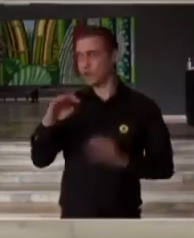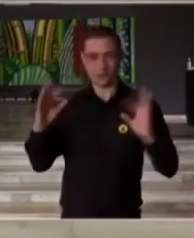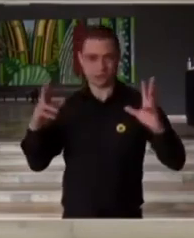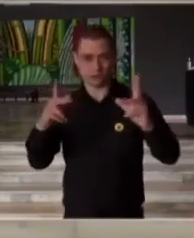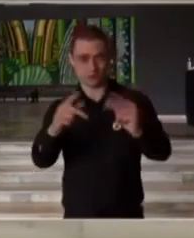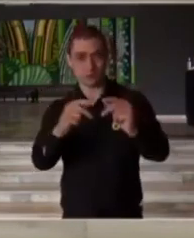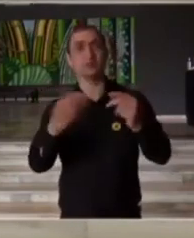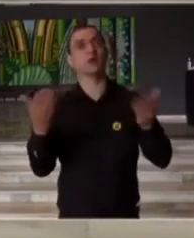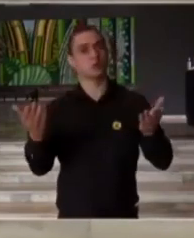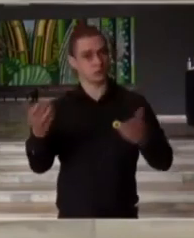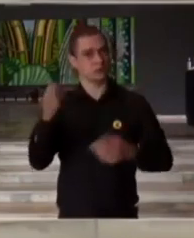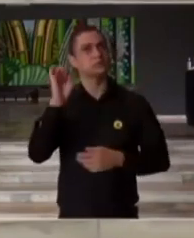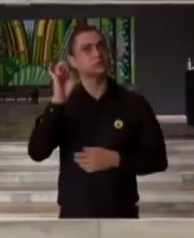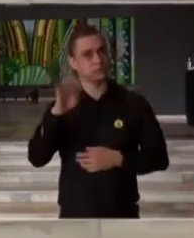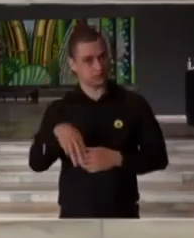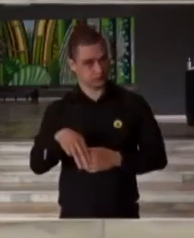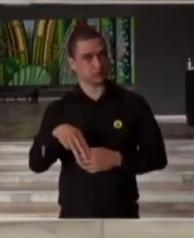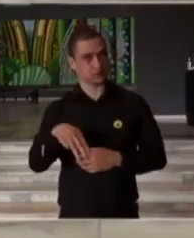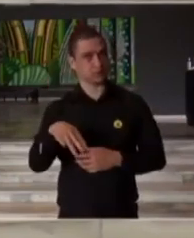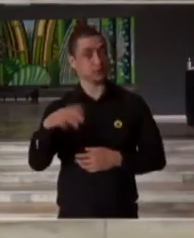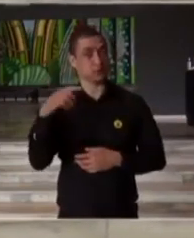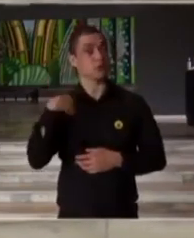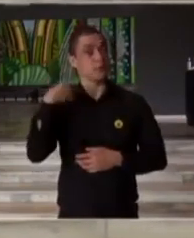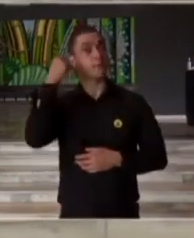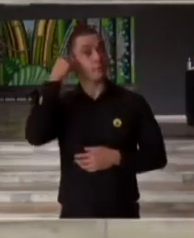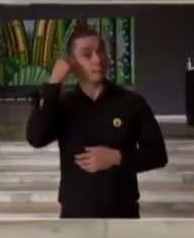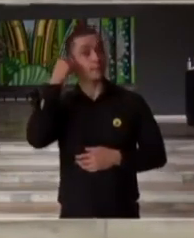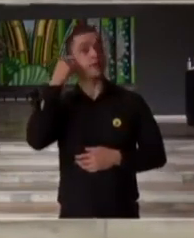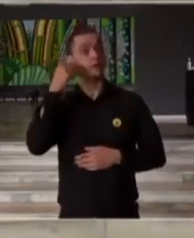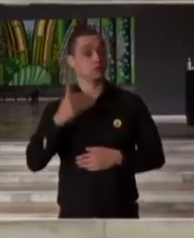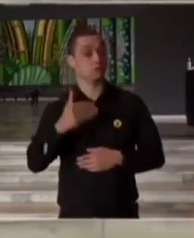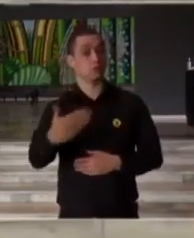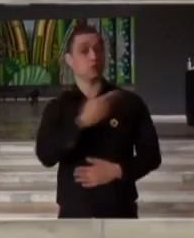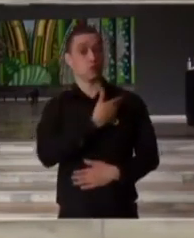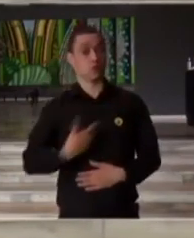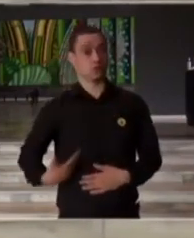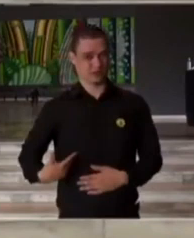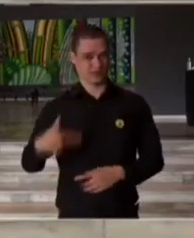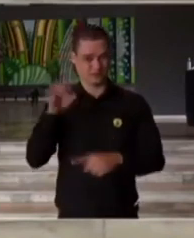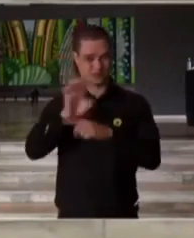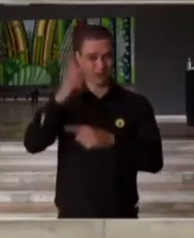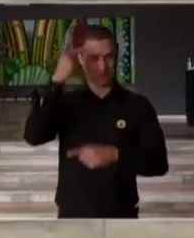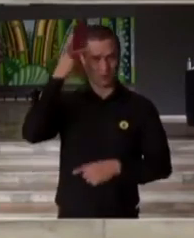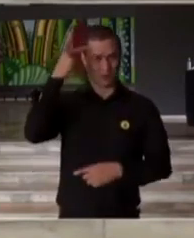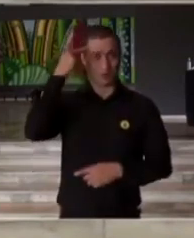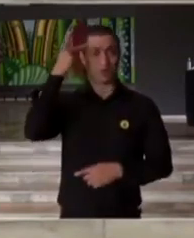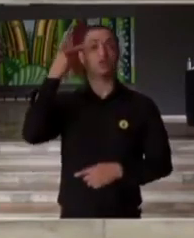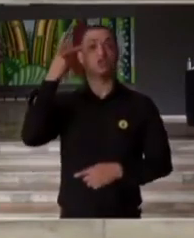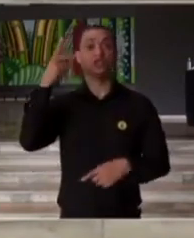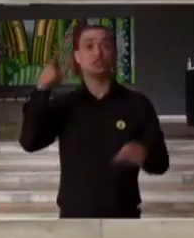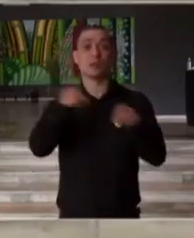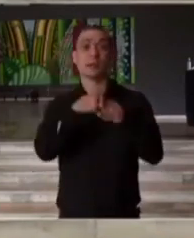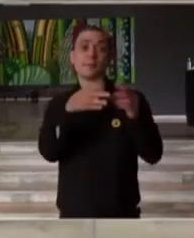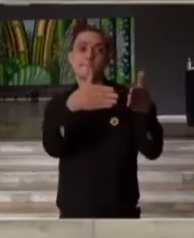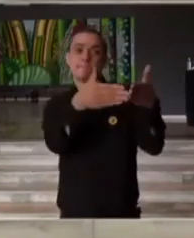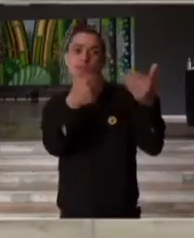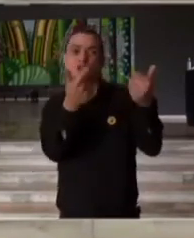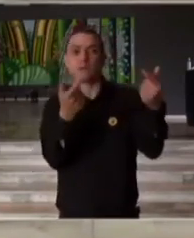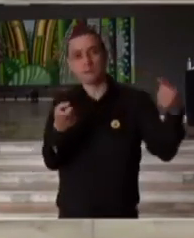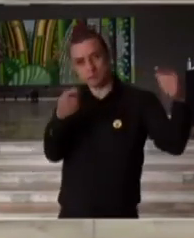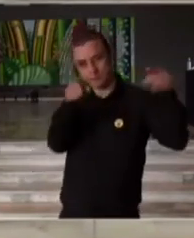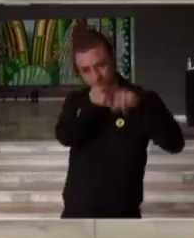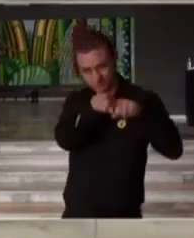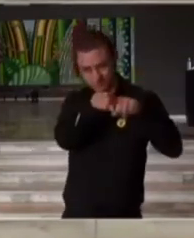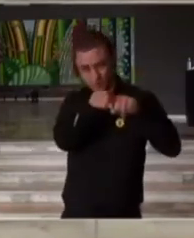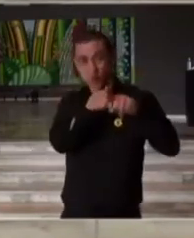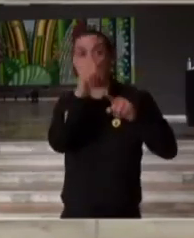Existe sim uma intenção por parte do governo de fazer mais uma parceria com